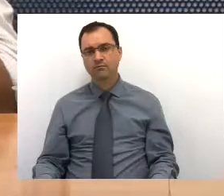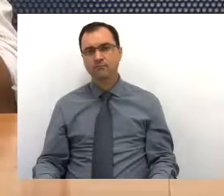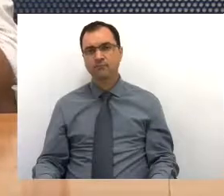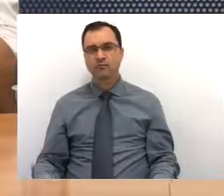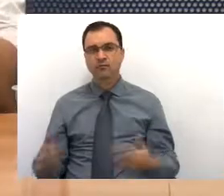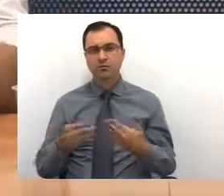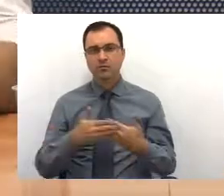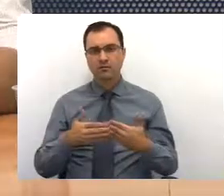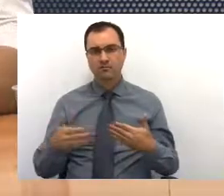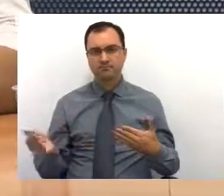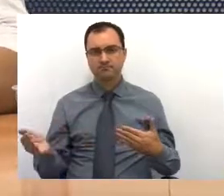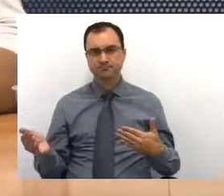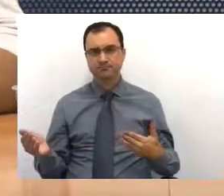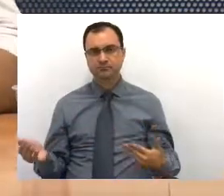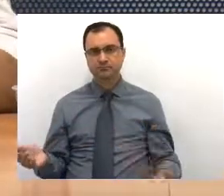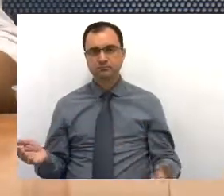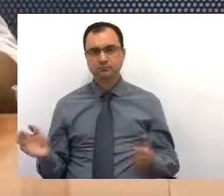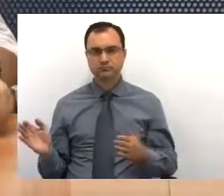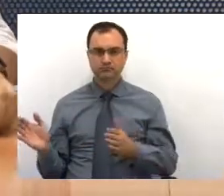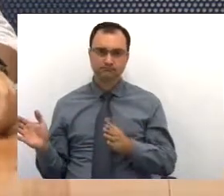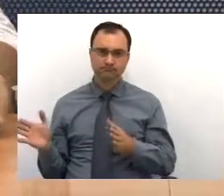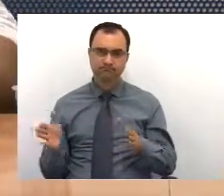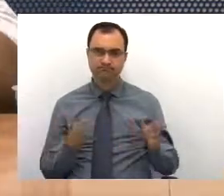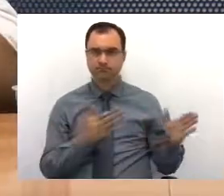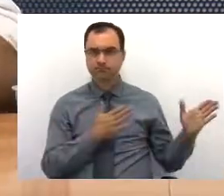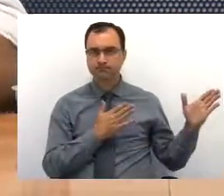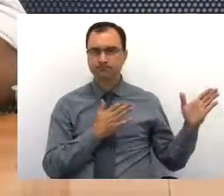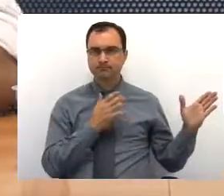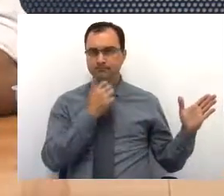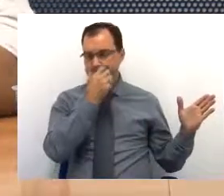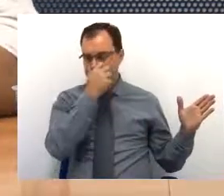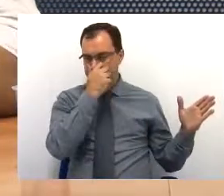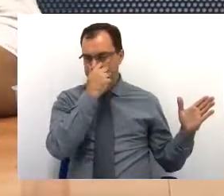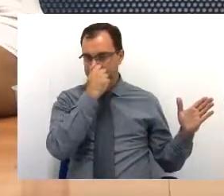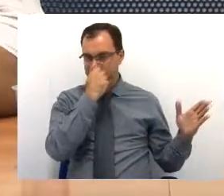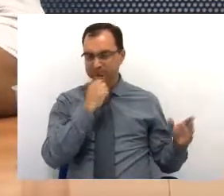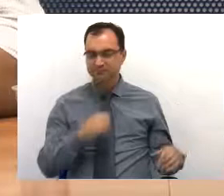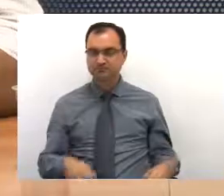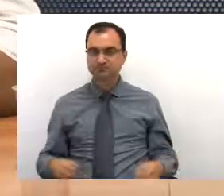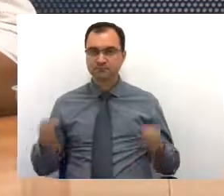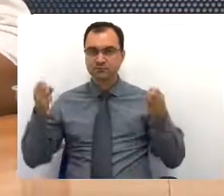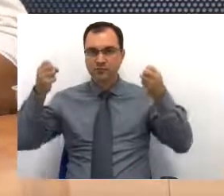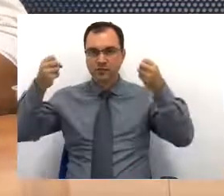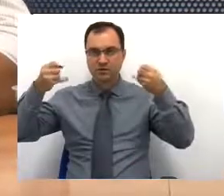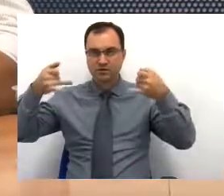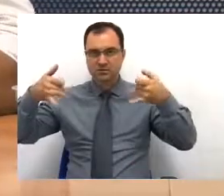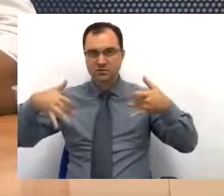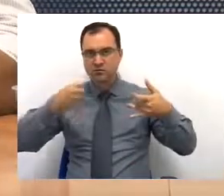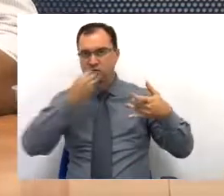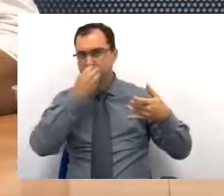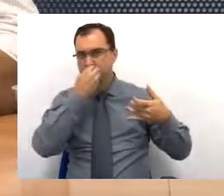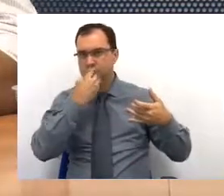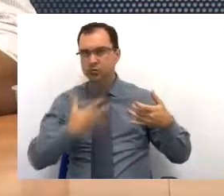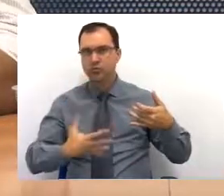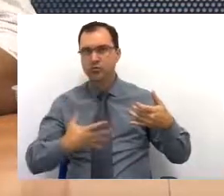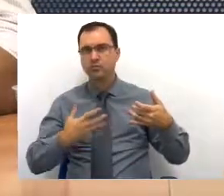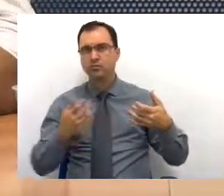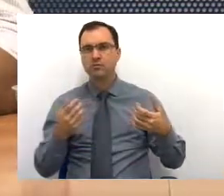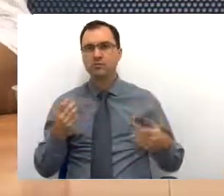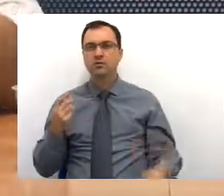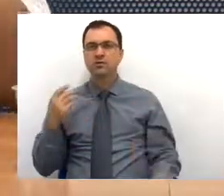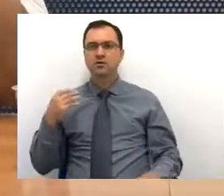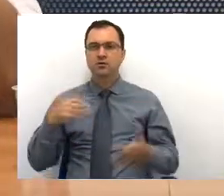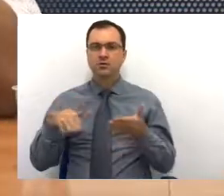Passada essa parte da belíssima explanação do nobre